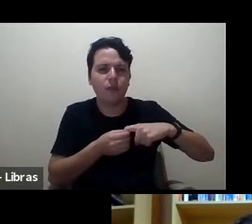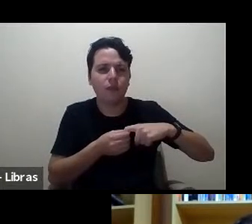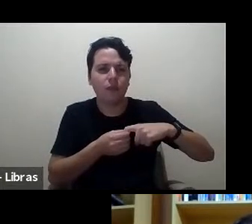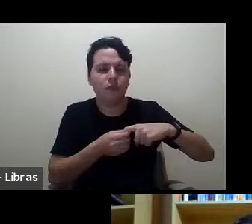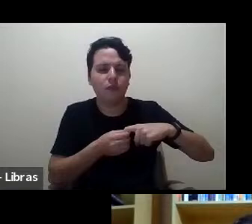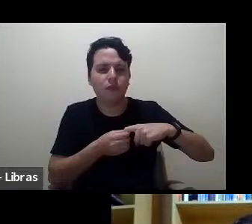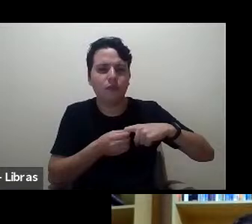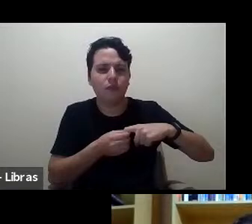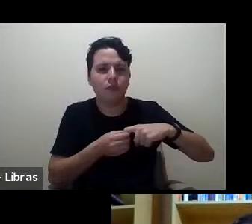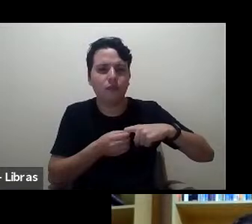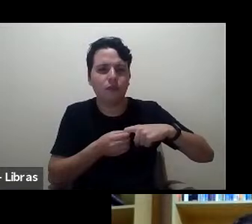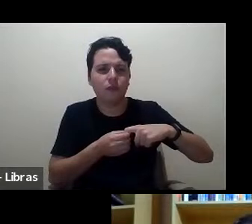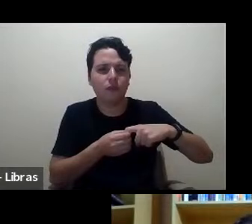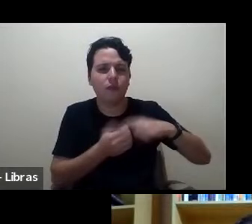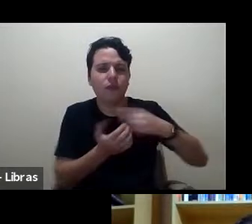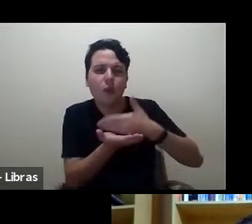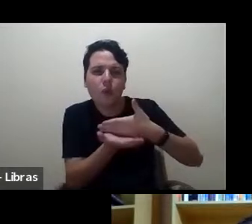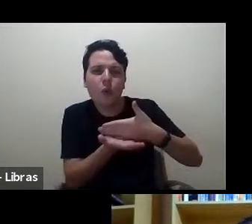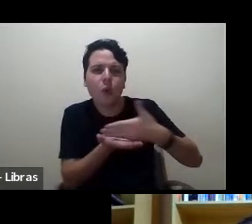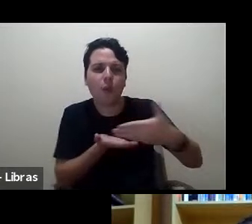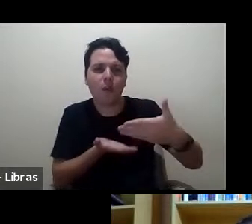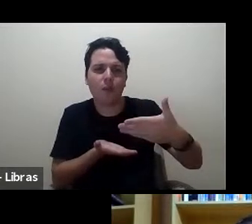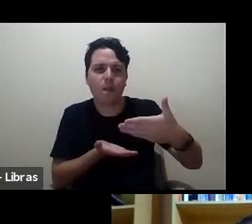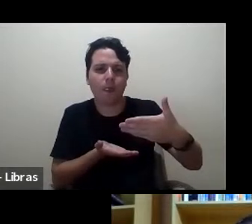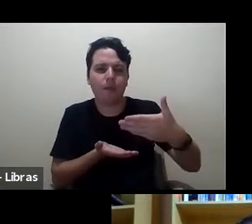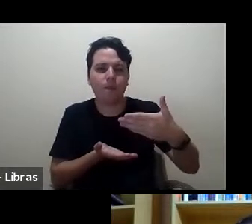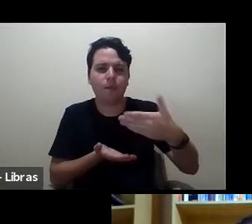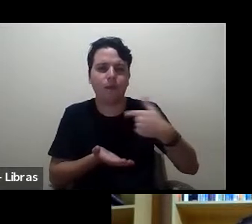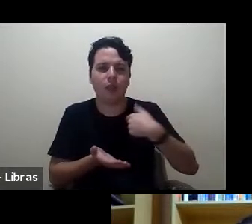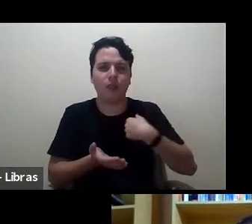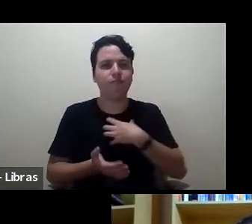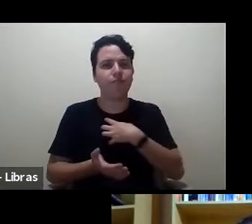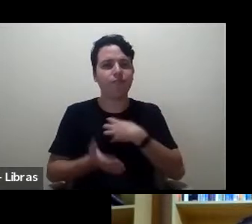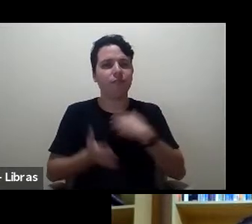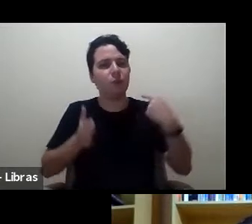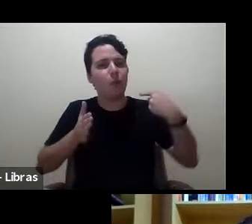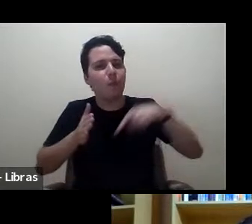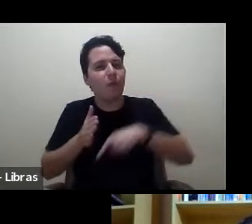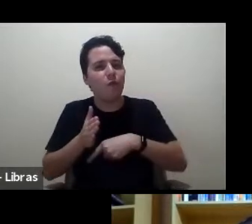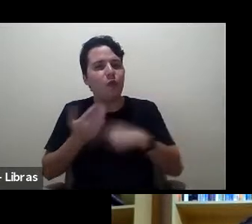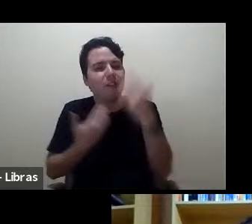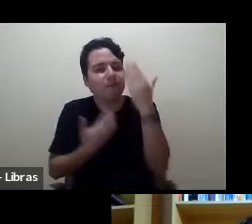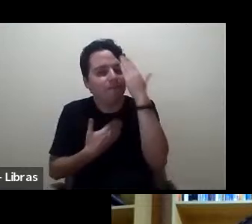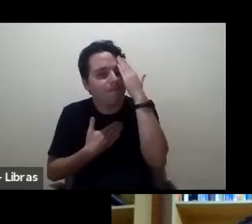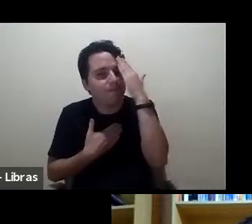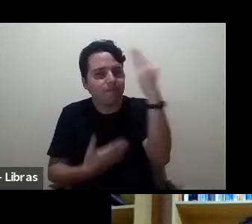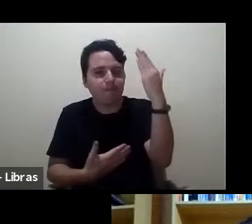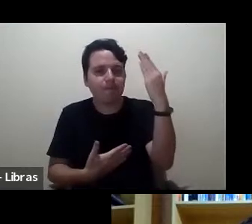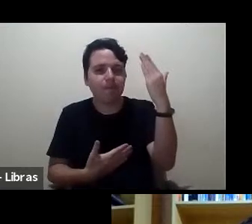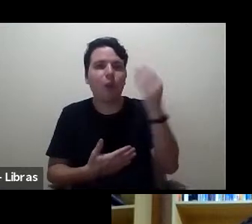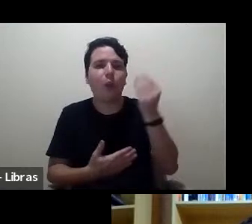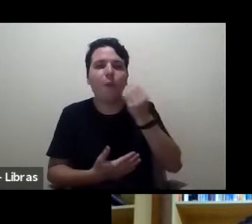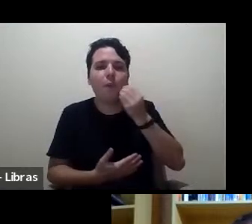ao início o profundo agradecimento pela oportunidade da Amped